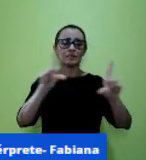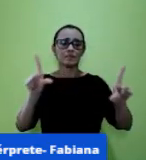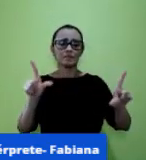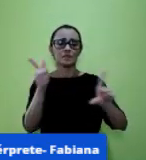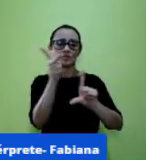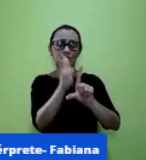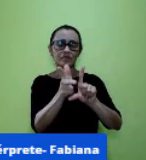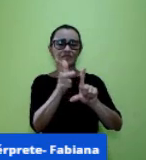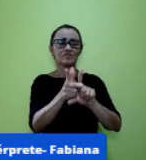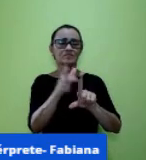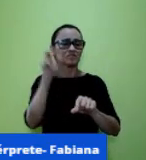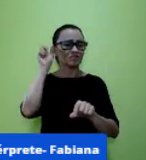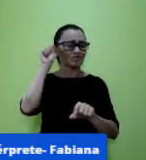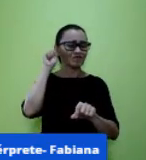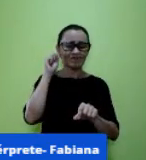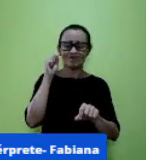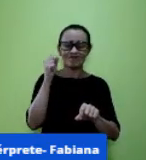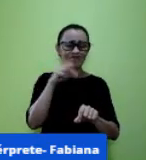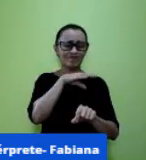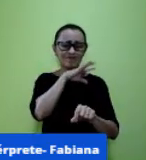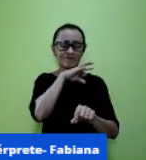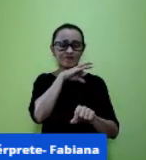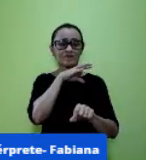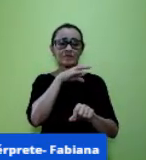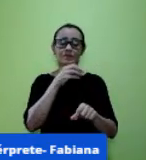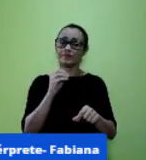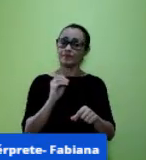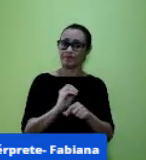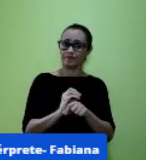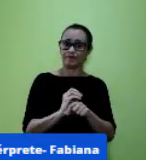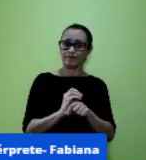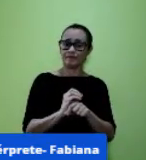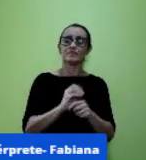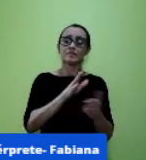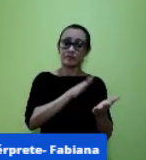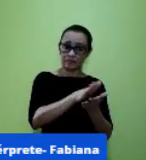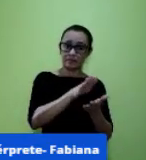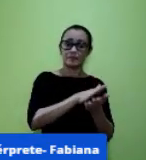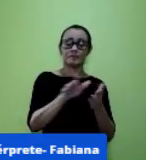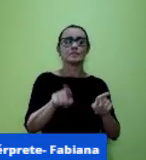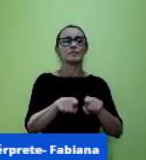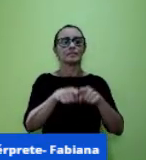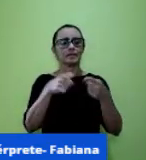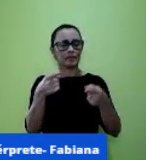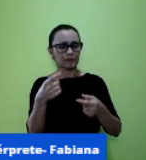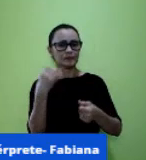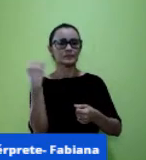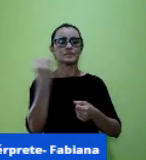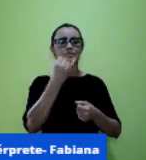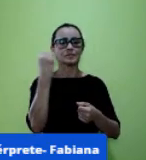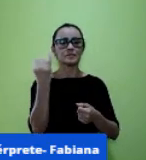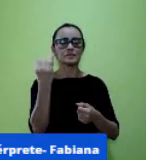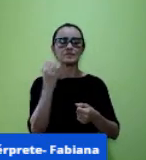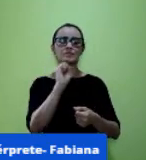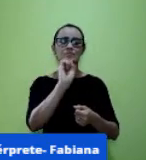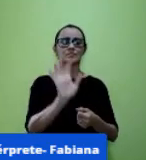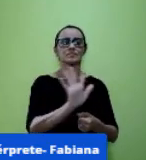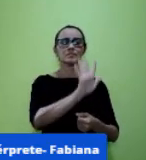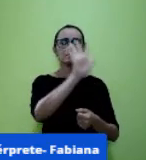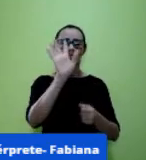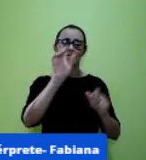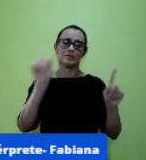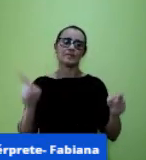então vamos fazer impresso mas ele tem que ter uma riqueza também mesmo impresso né é tudo